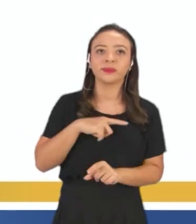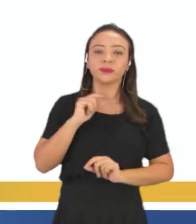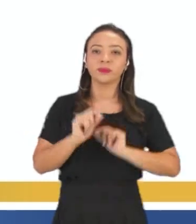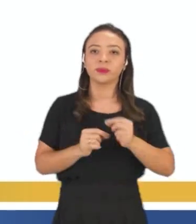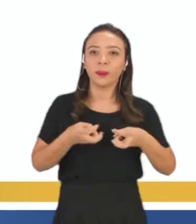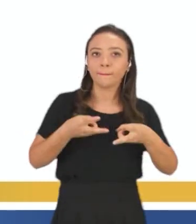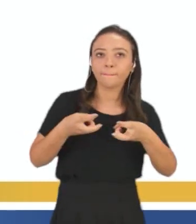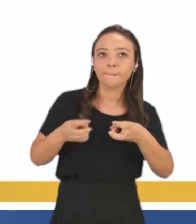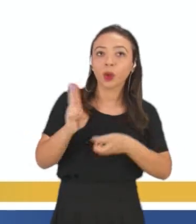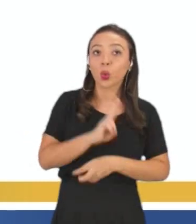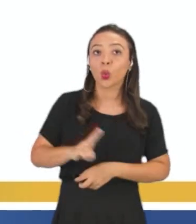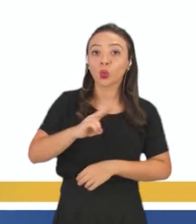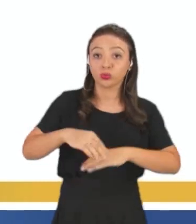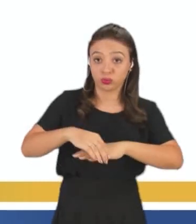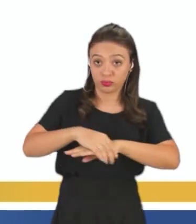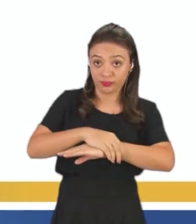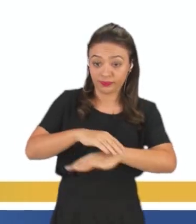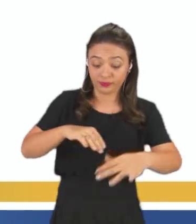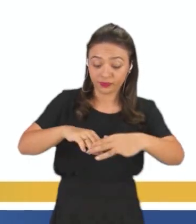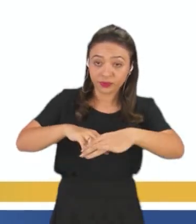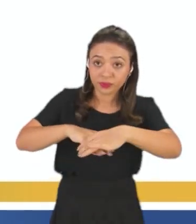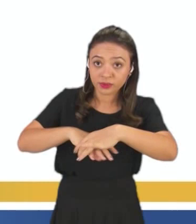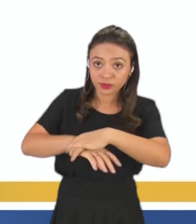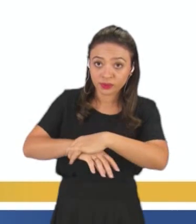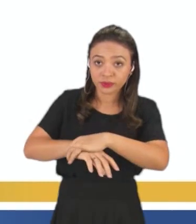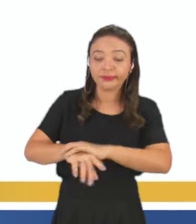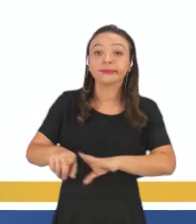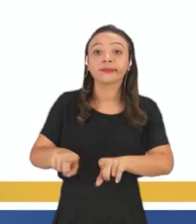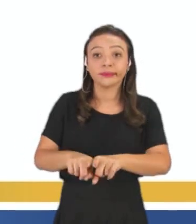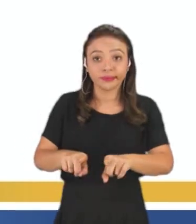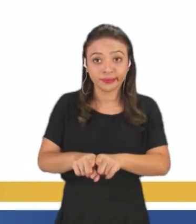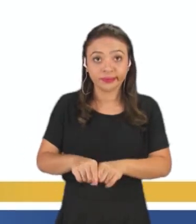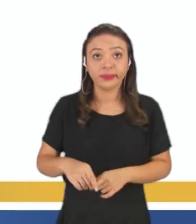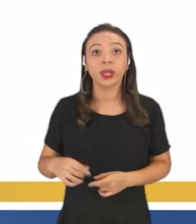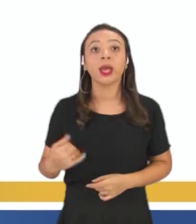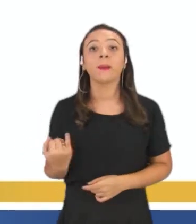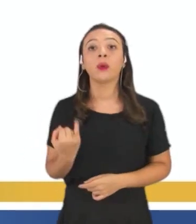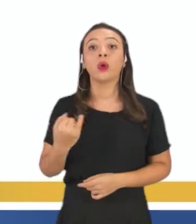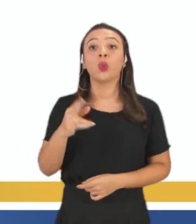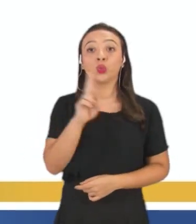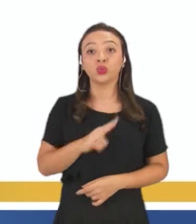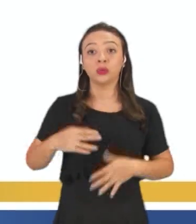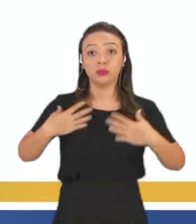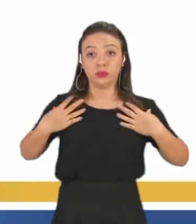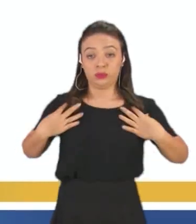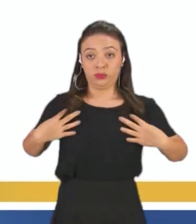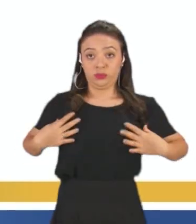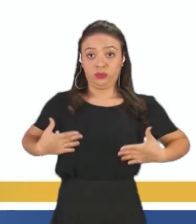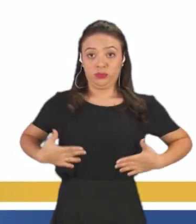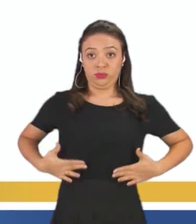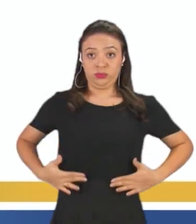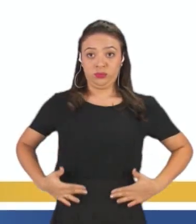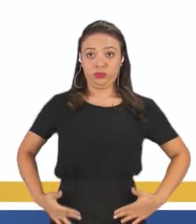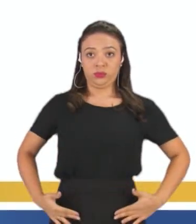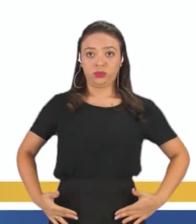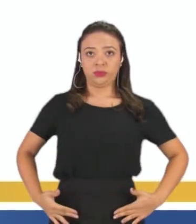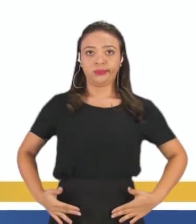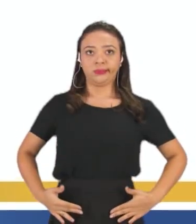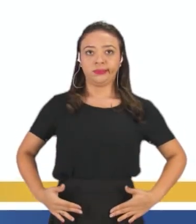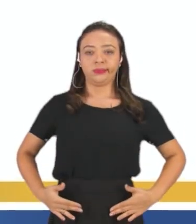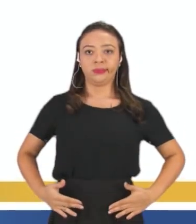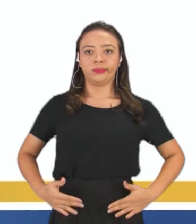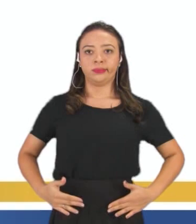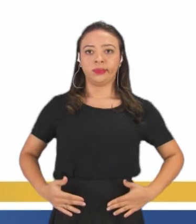observando o uso da luva. Seria ideal ter um jaleco, não necessariamente aquele tão específico, né,